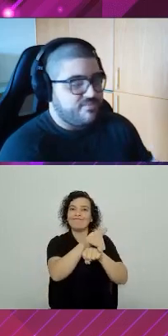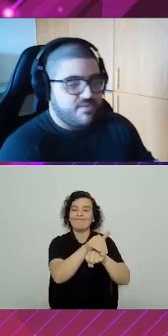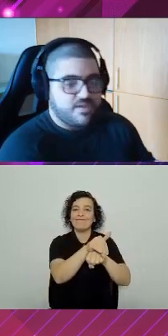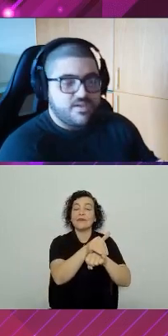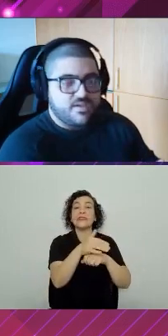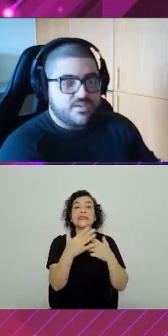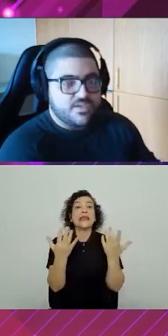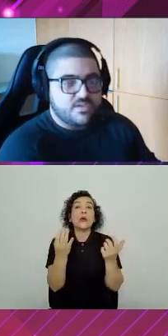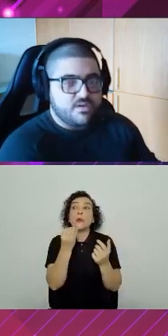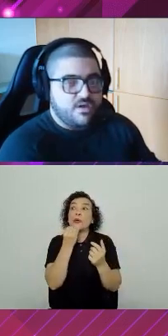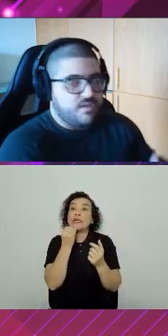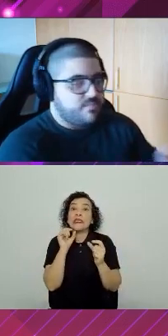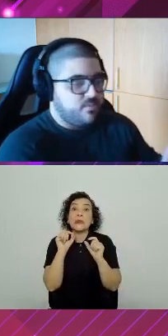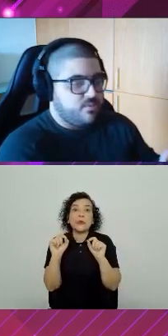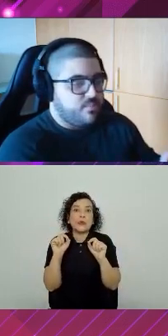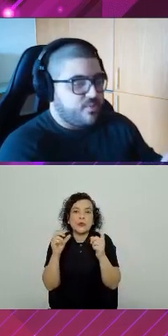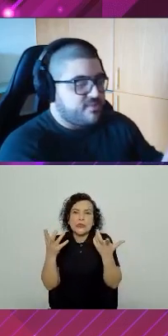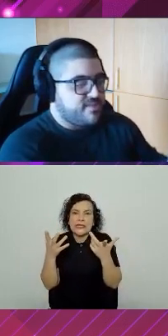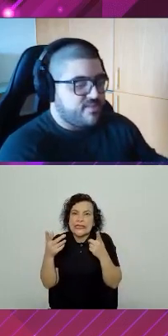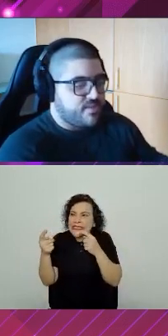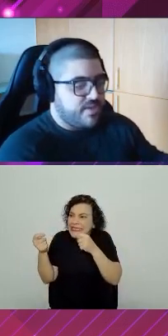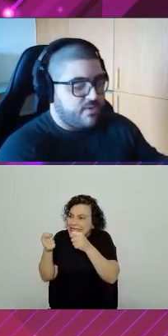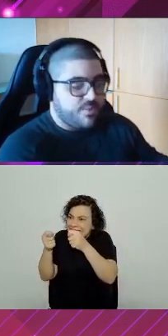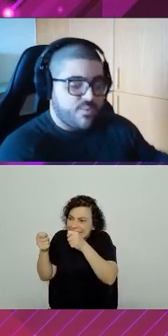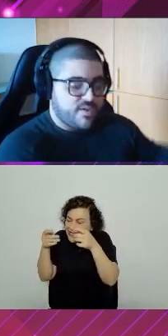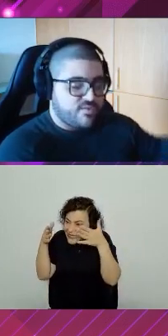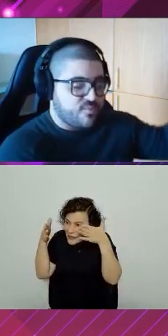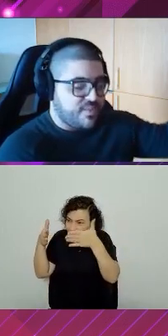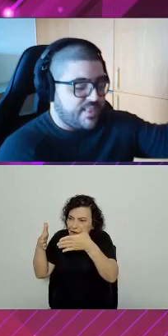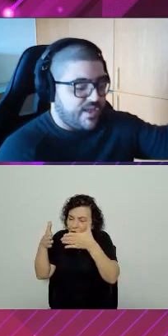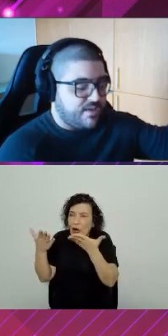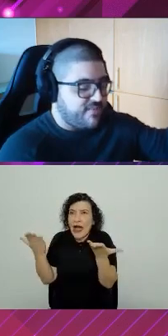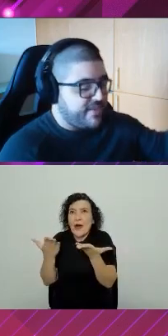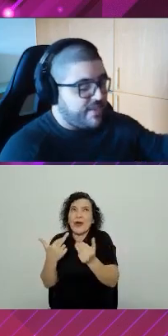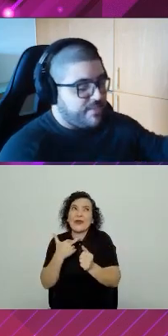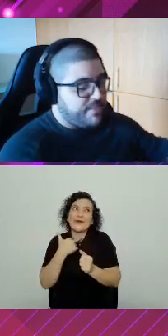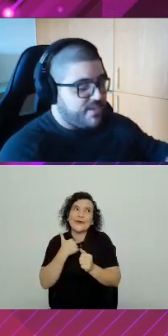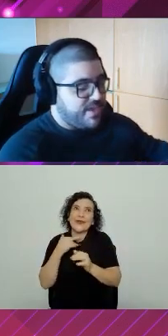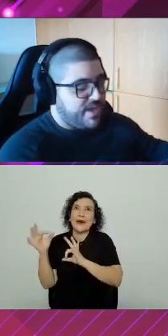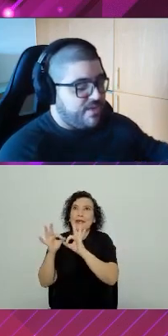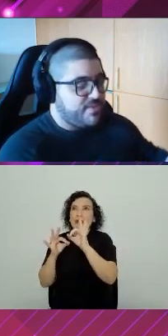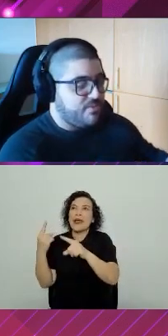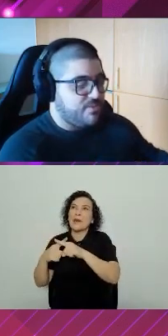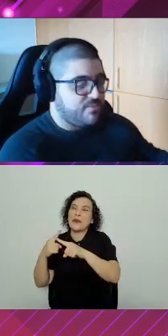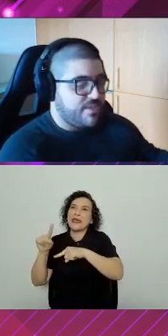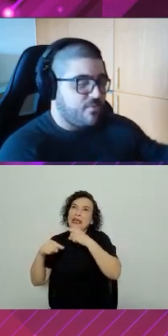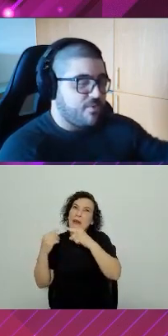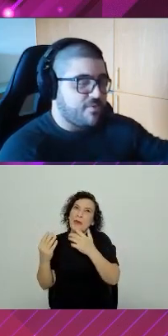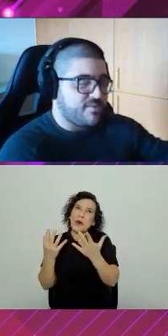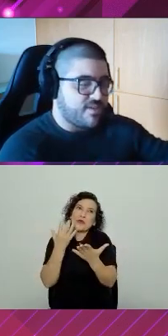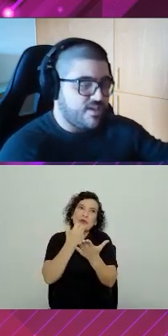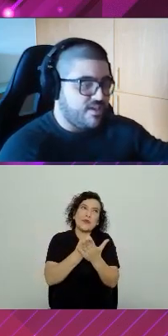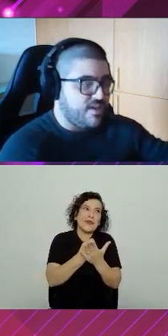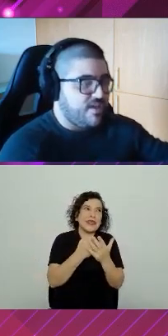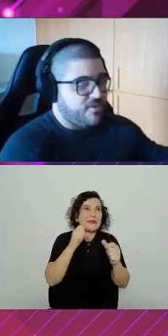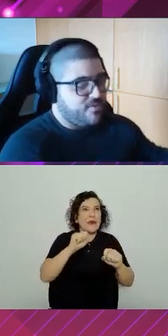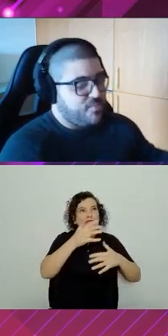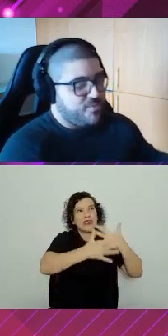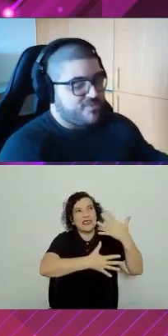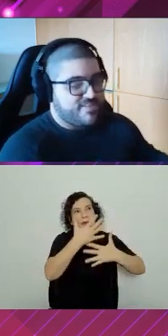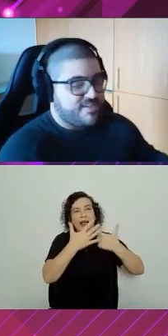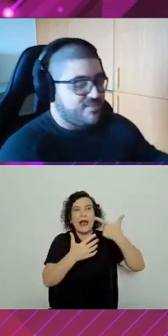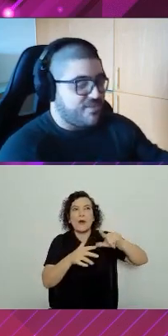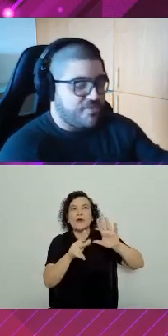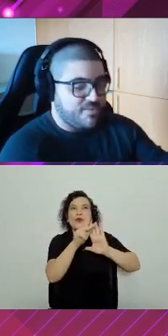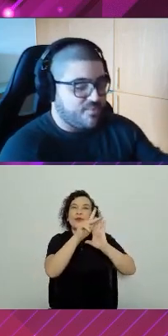excessiva de... Olha, eu não posso fazer isso aqui agora porque se eu subir lá vai quebrar para QA. Então, eu não tenho alguma coisa aqui. Ou eu